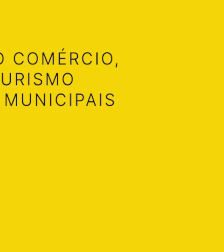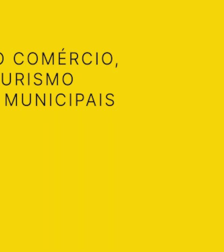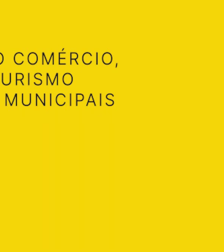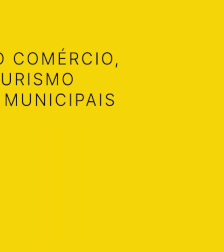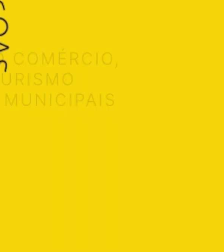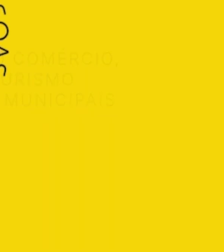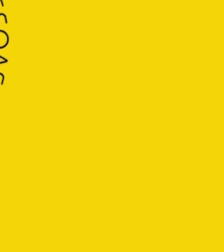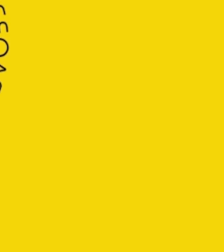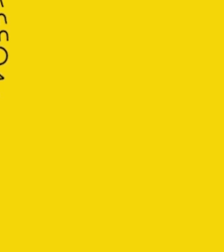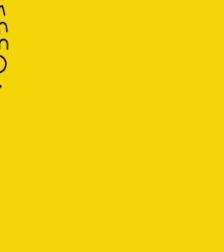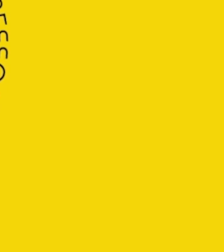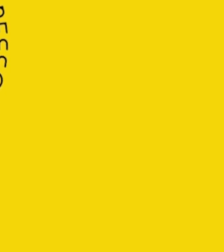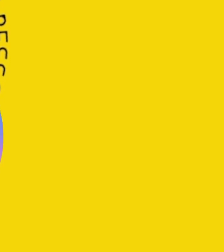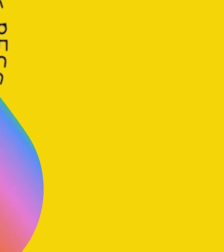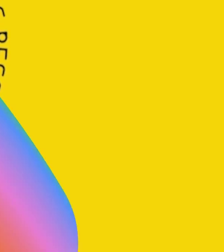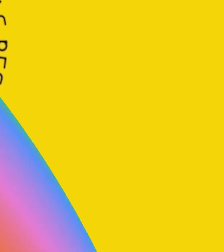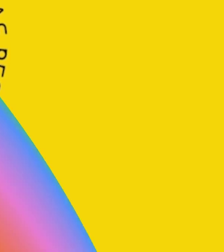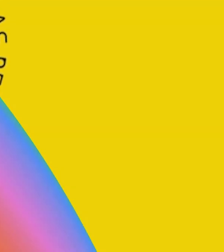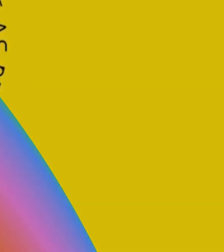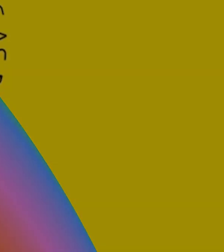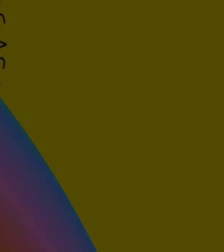do Circuito Sesc Circuito Sesc de Artes.